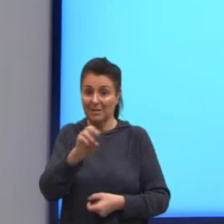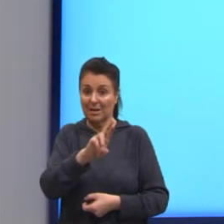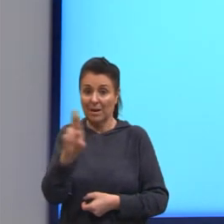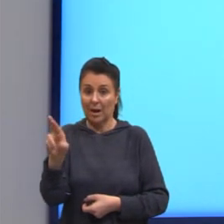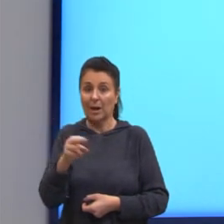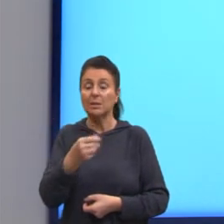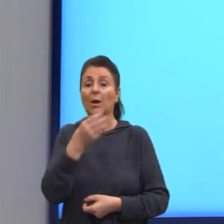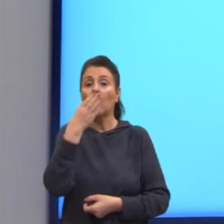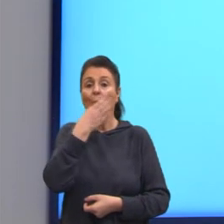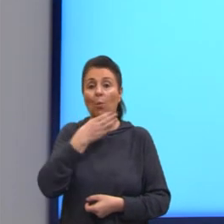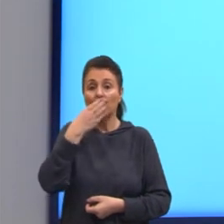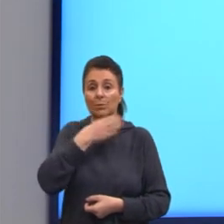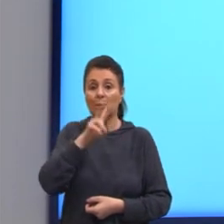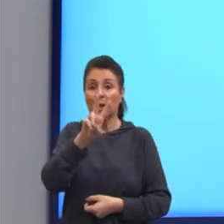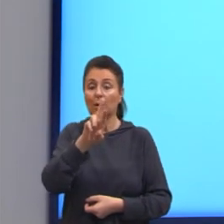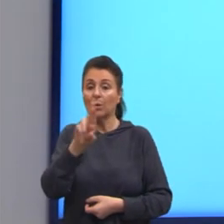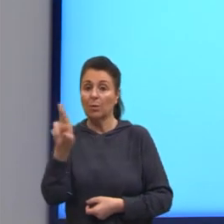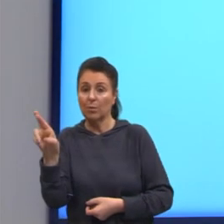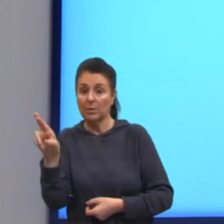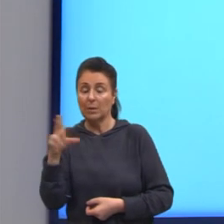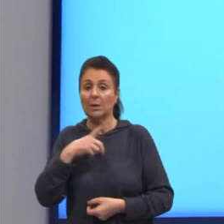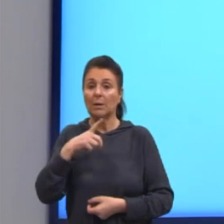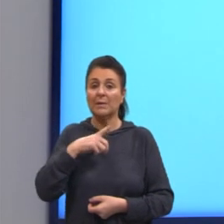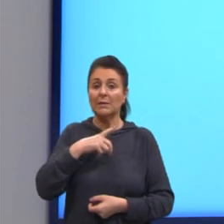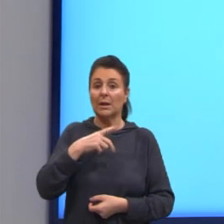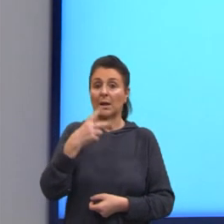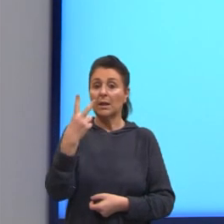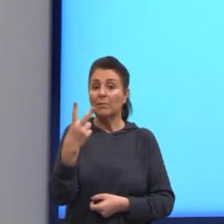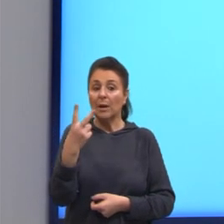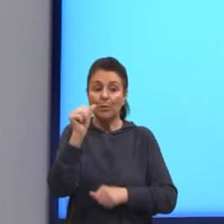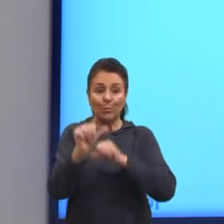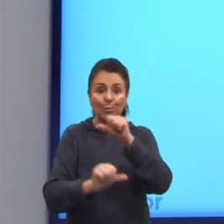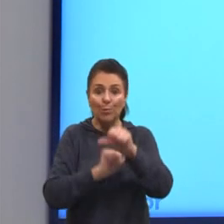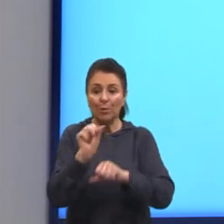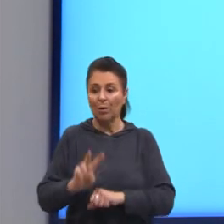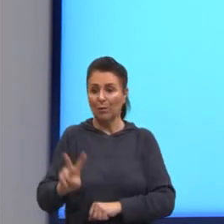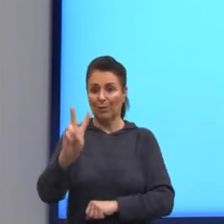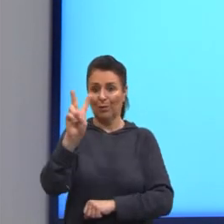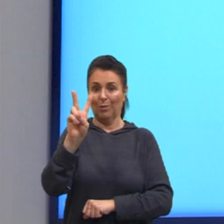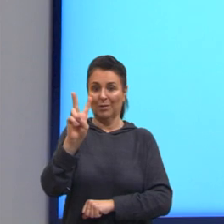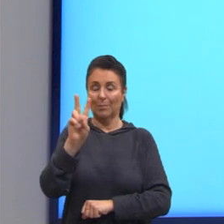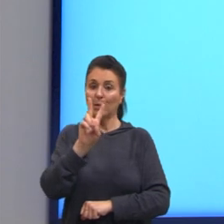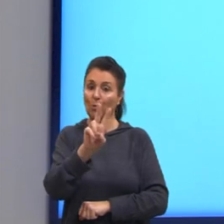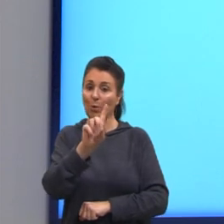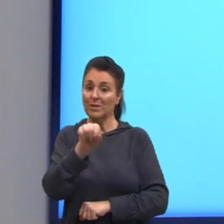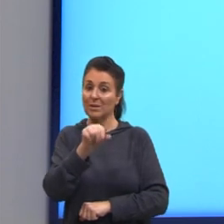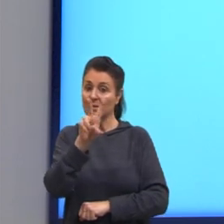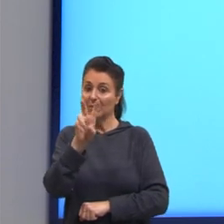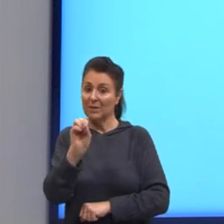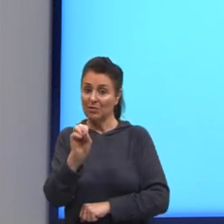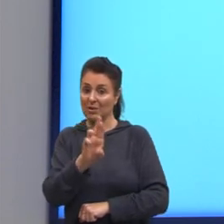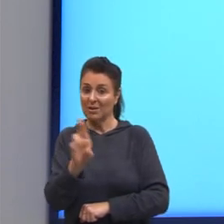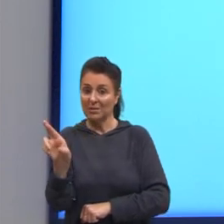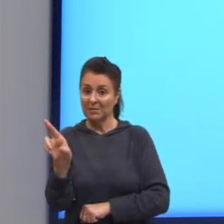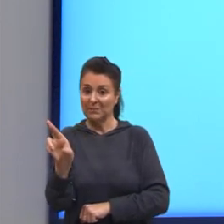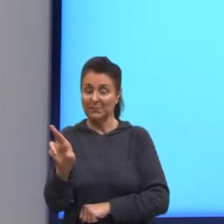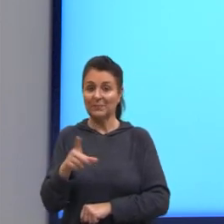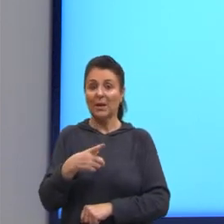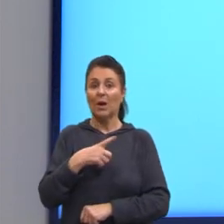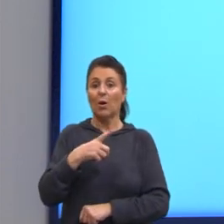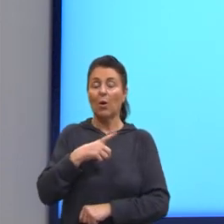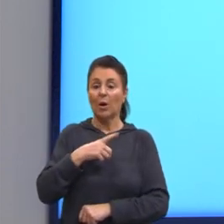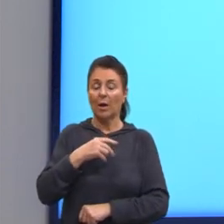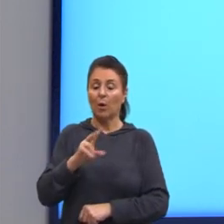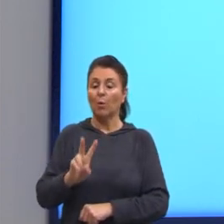Porém, o açúcar vai ter um aumento para 2 reais e 20 centavos. Assim, eu chamei aqui de valor